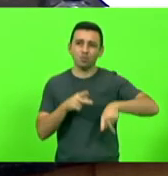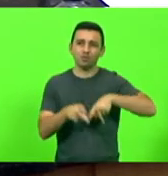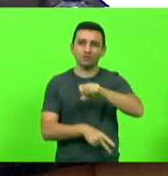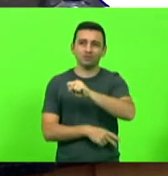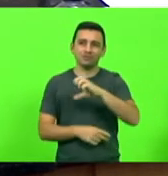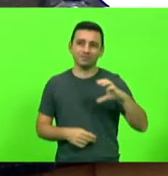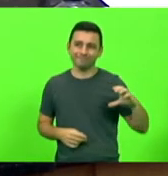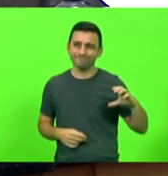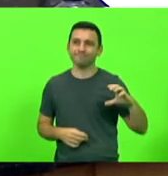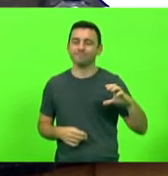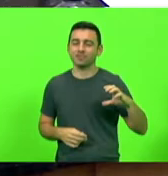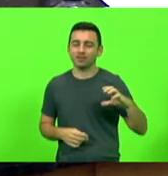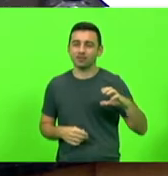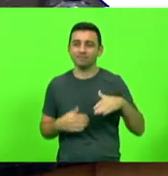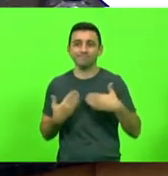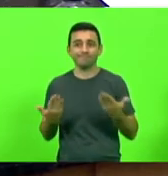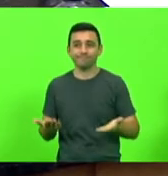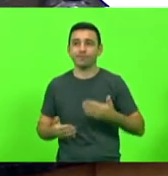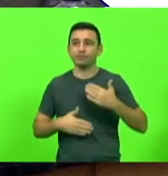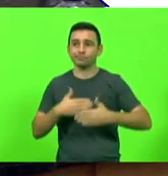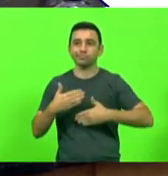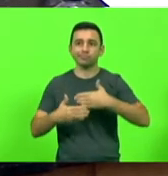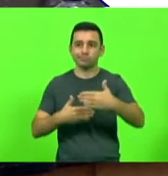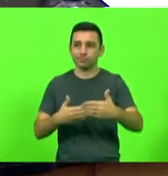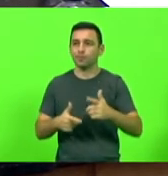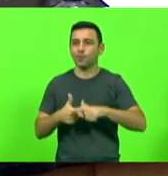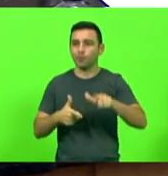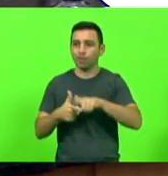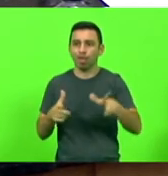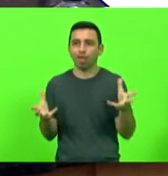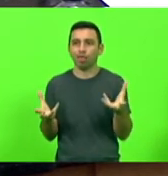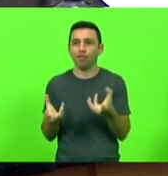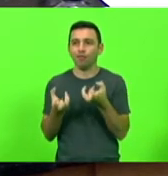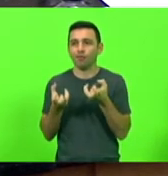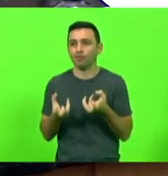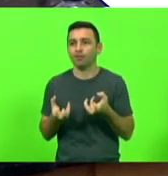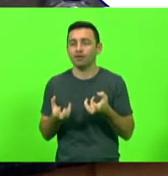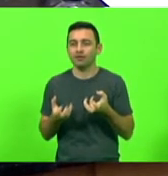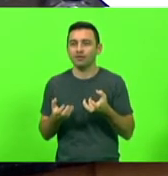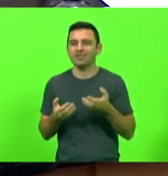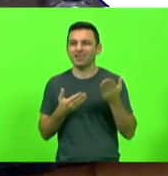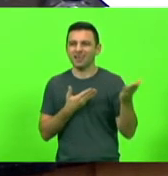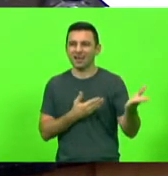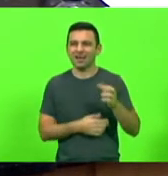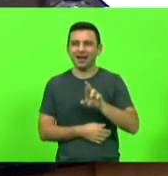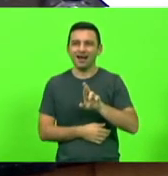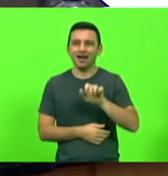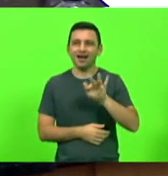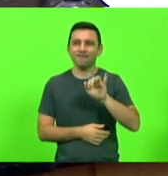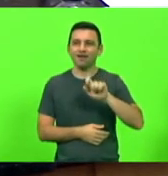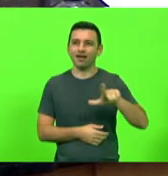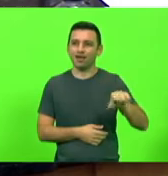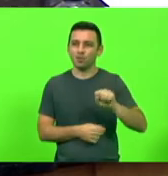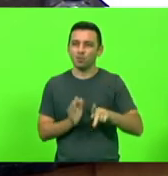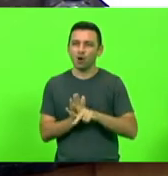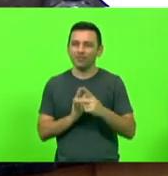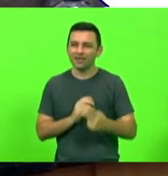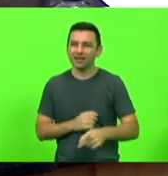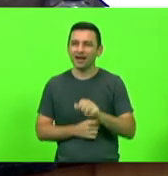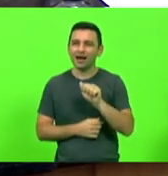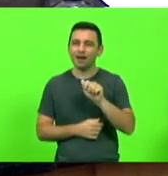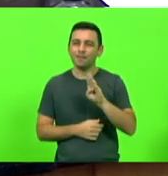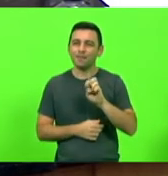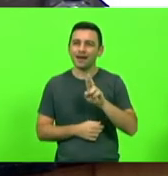que cada vez, infelizmente, estão mais magras, porque, como bem falou o Rafael Dabdab, presidente da Brasel de Santa Catarina,